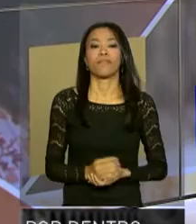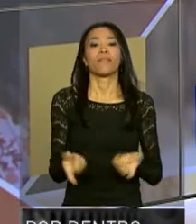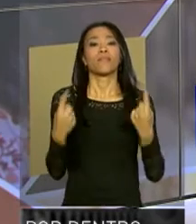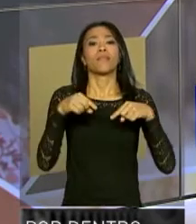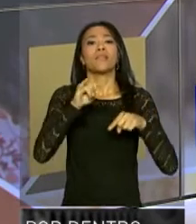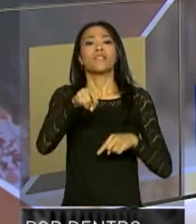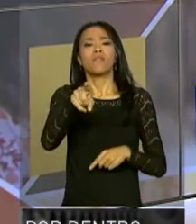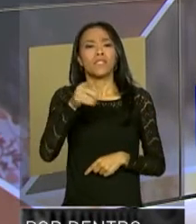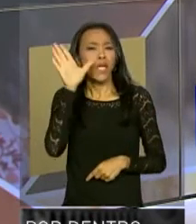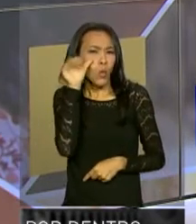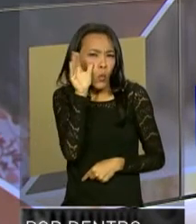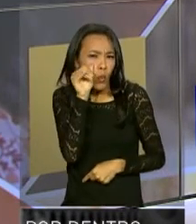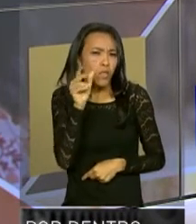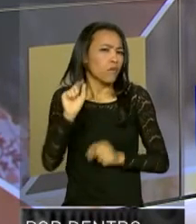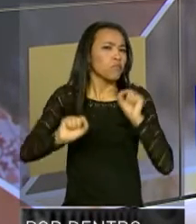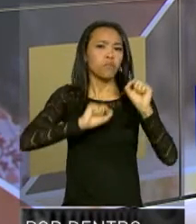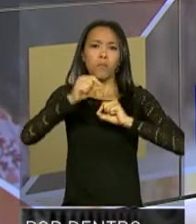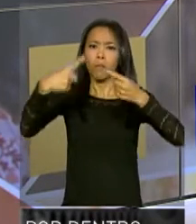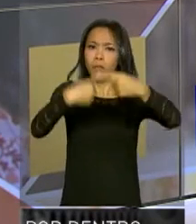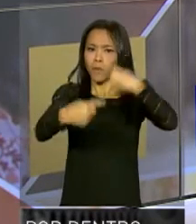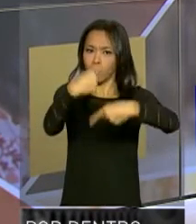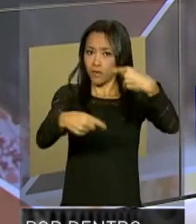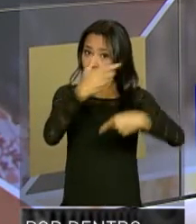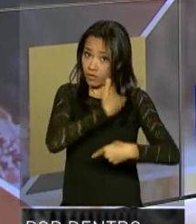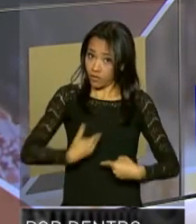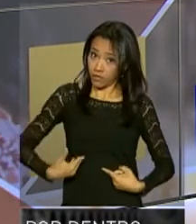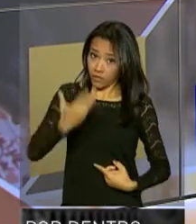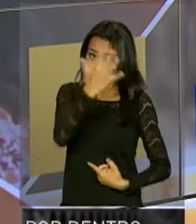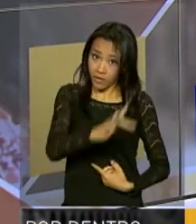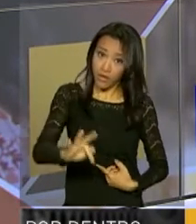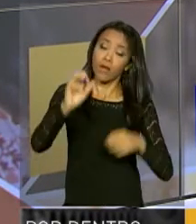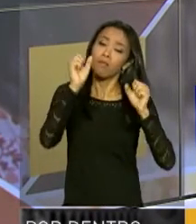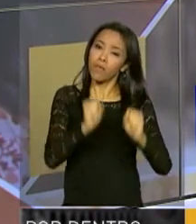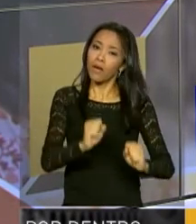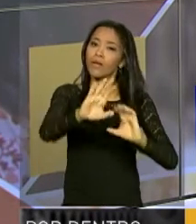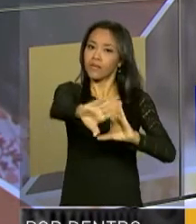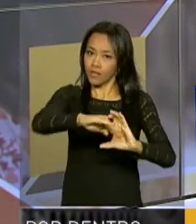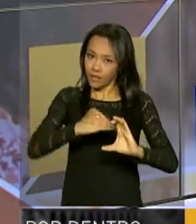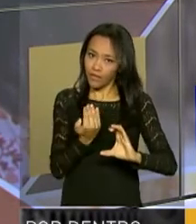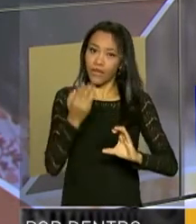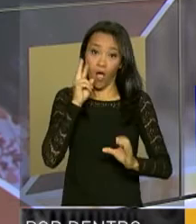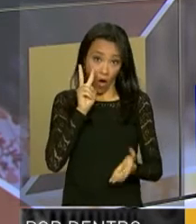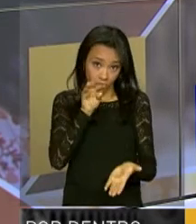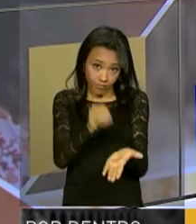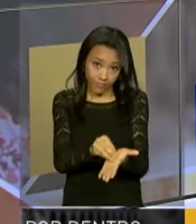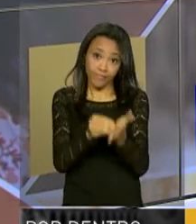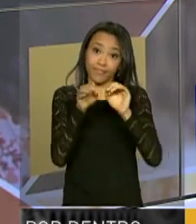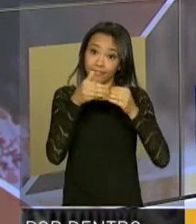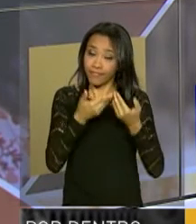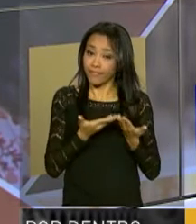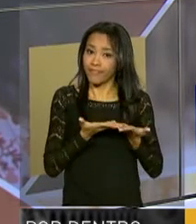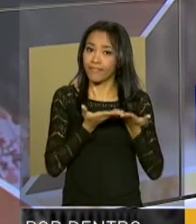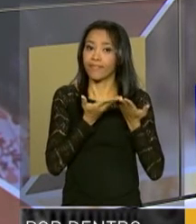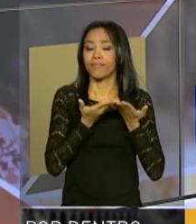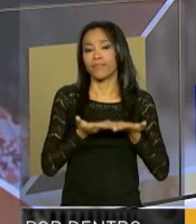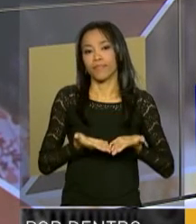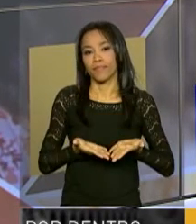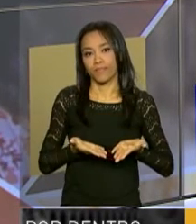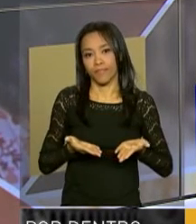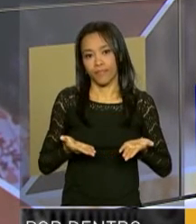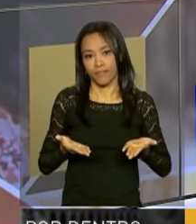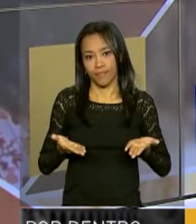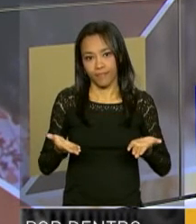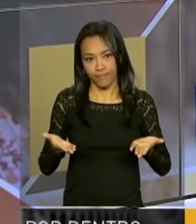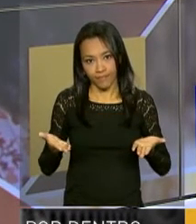você tem alguma curiosidade sobre as políticas do governo federal, pode escrever para a gente. Anote aí, por dentro do governo, tudo junto,